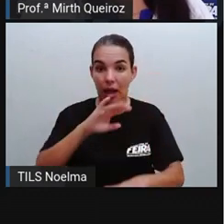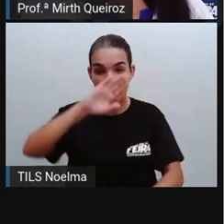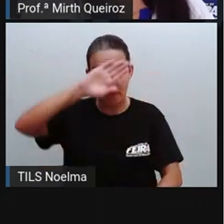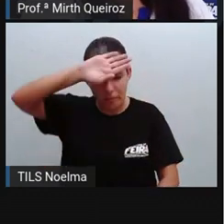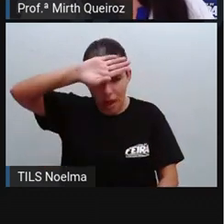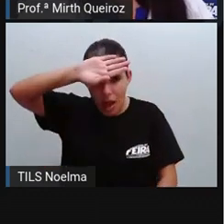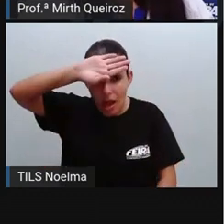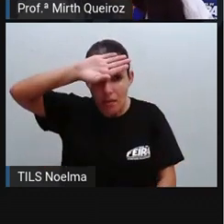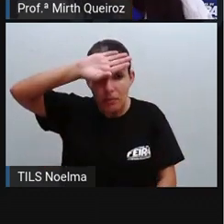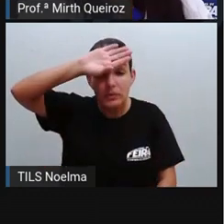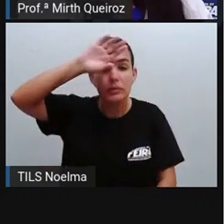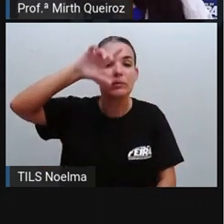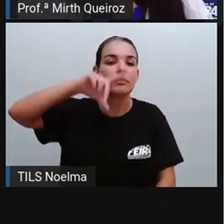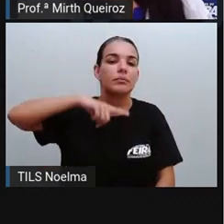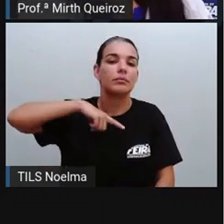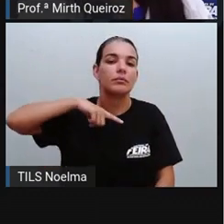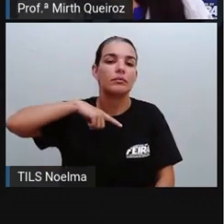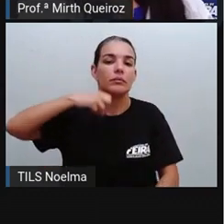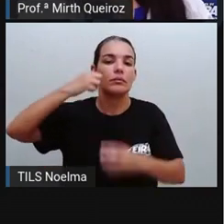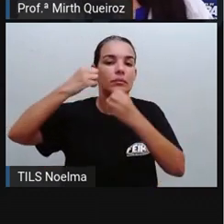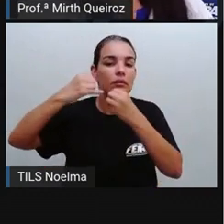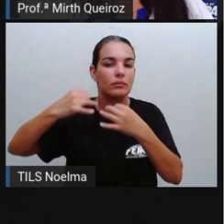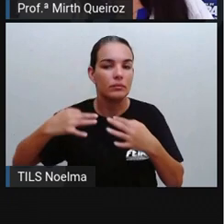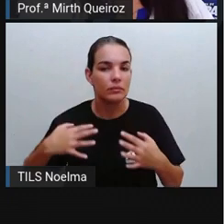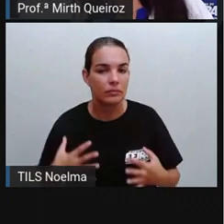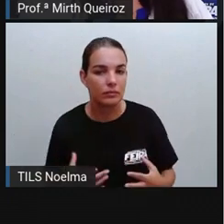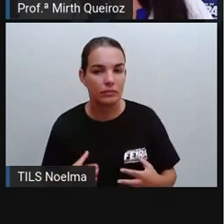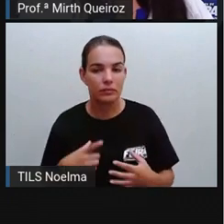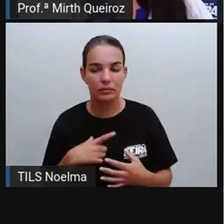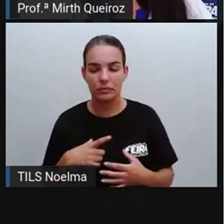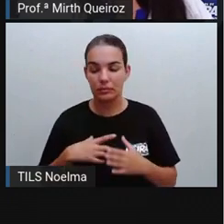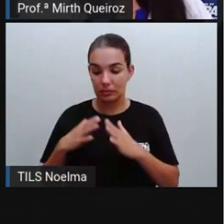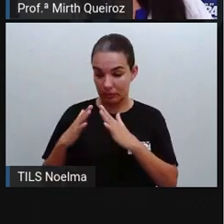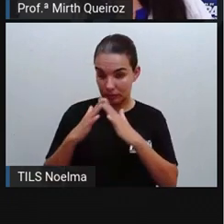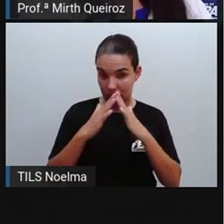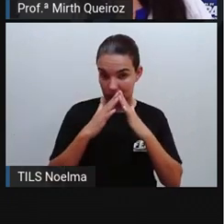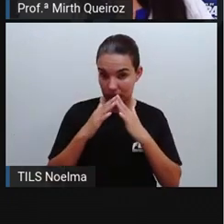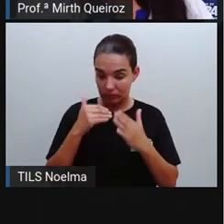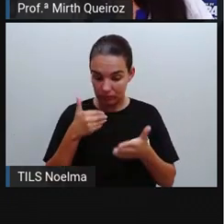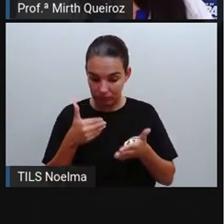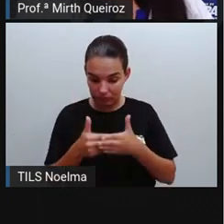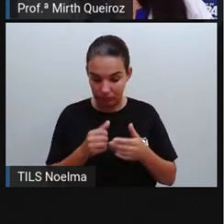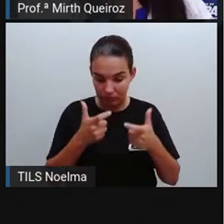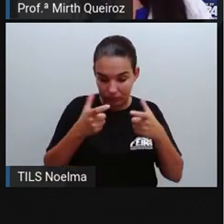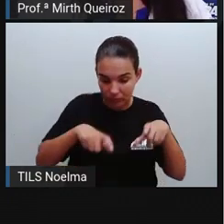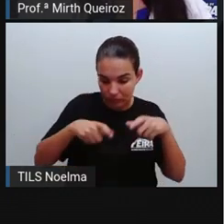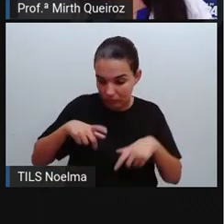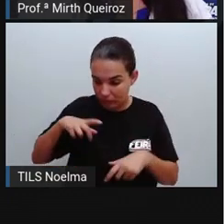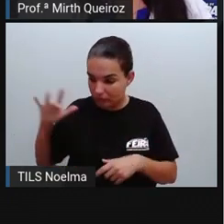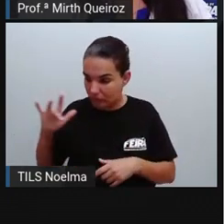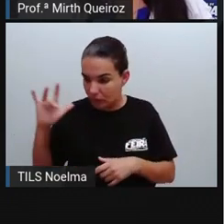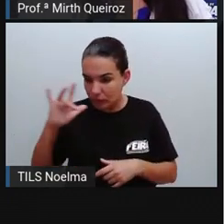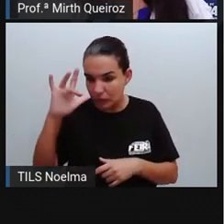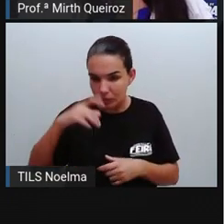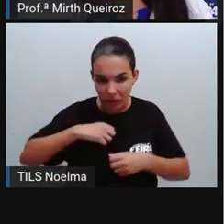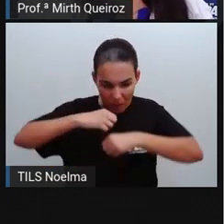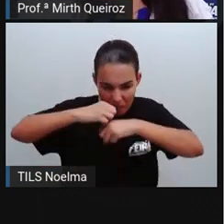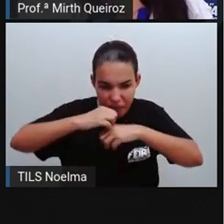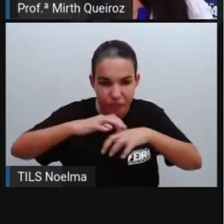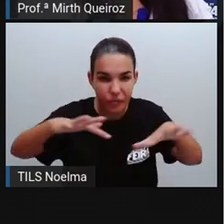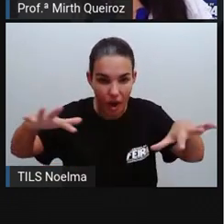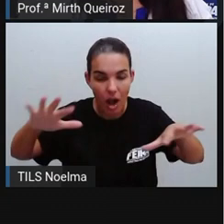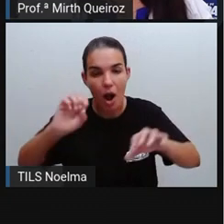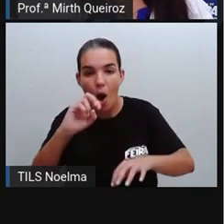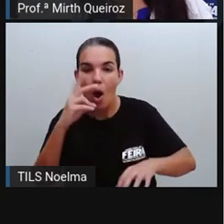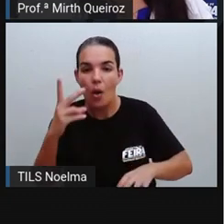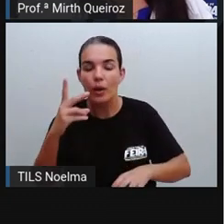não haja explicação e essa pessoa, ela resida ou tem viajado para áreas onde está acontecendo aí de forma